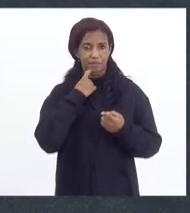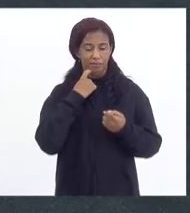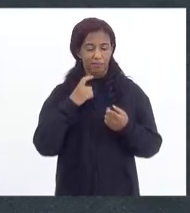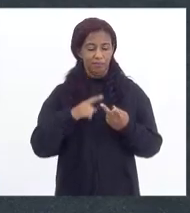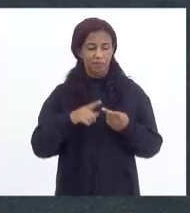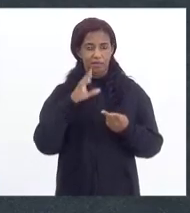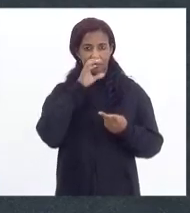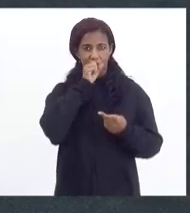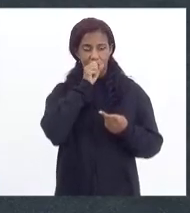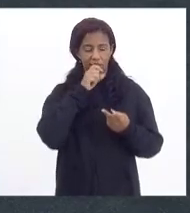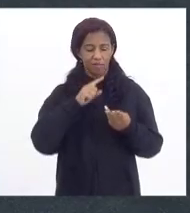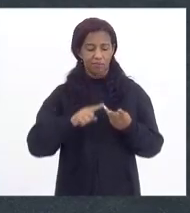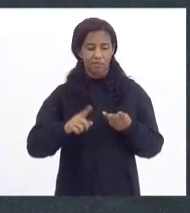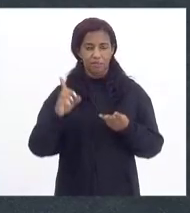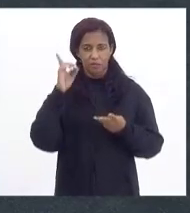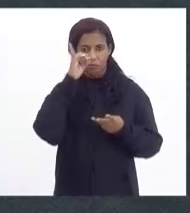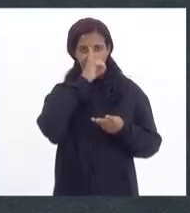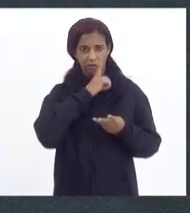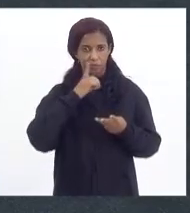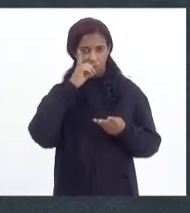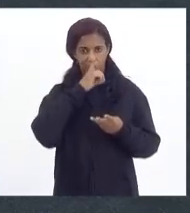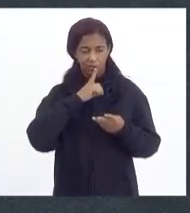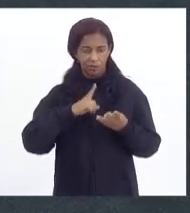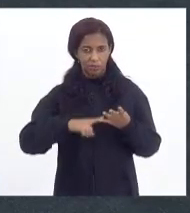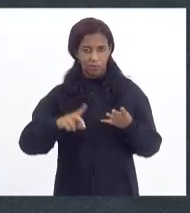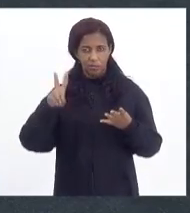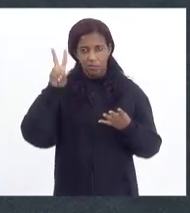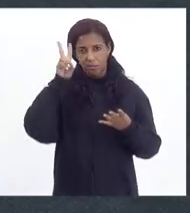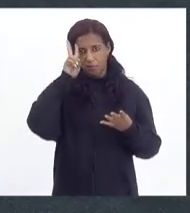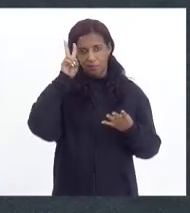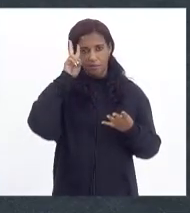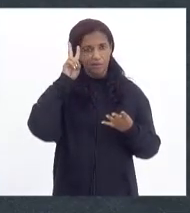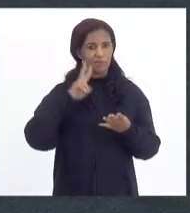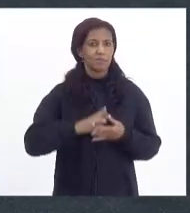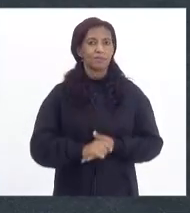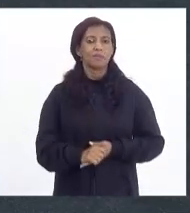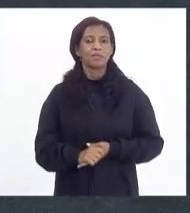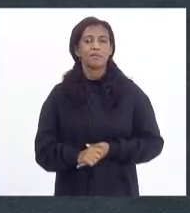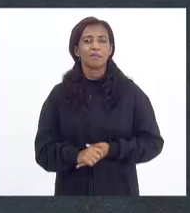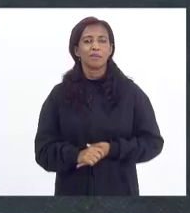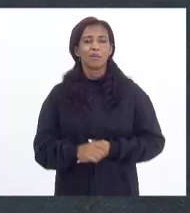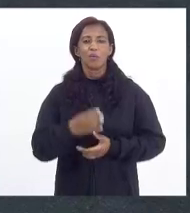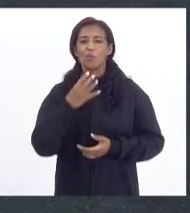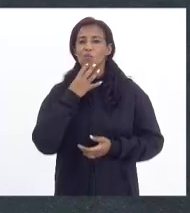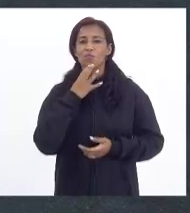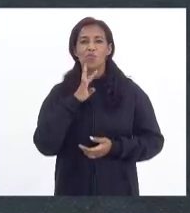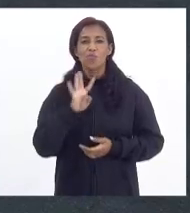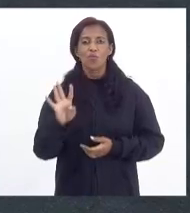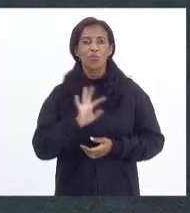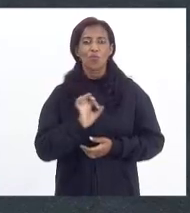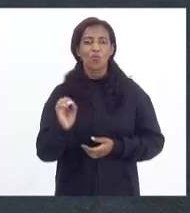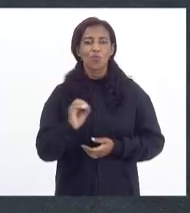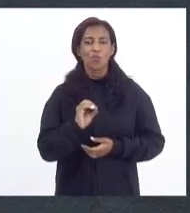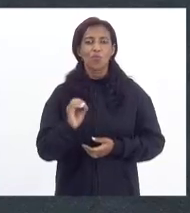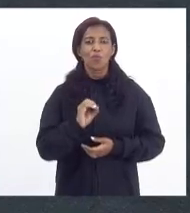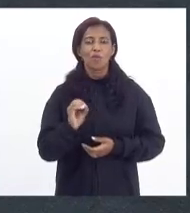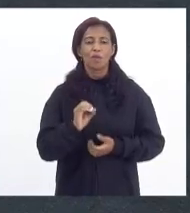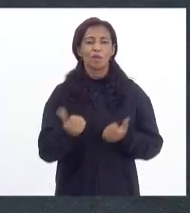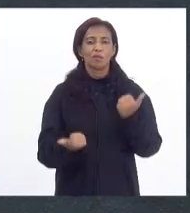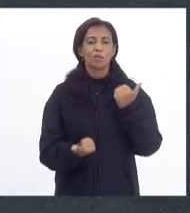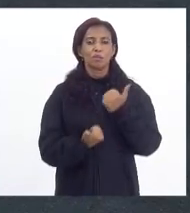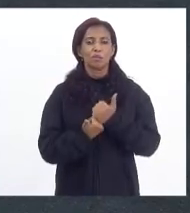sábado, domingo e segunda sem conhecer o substitutivo da CCJ.